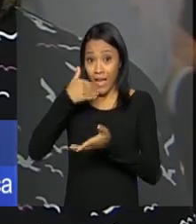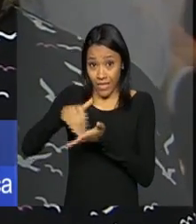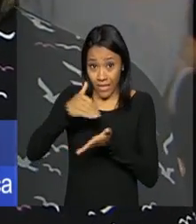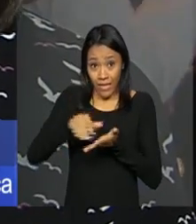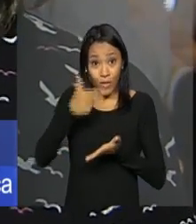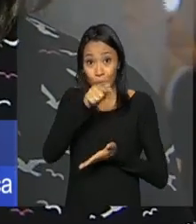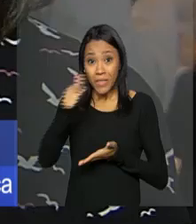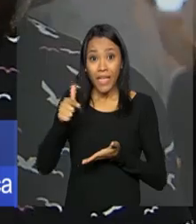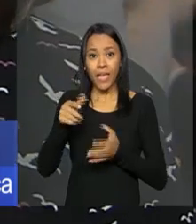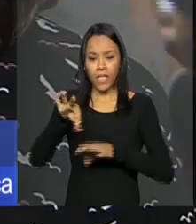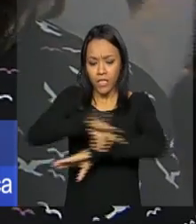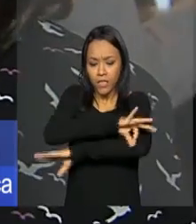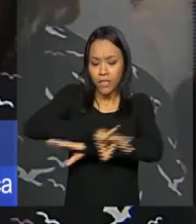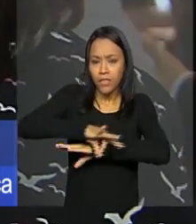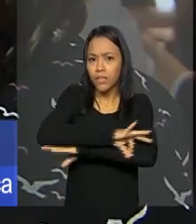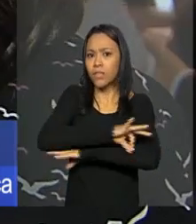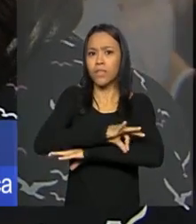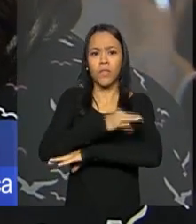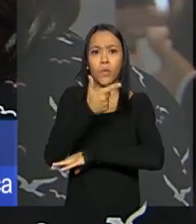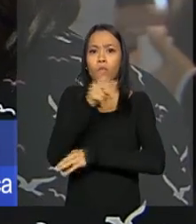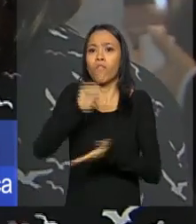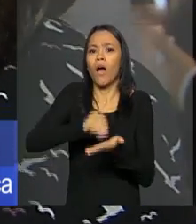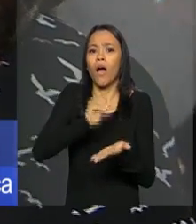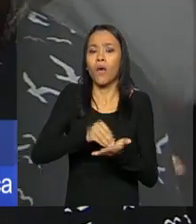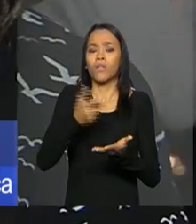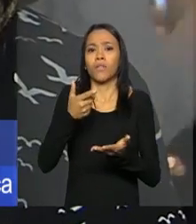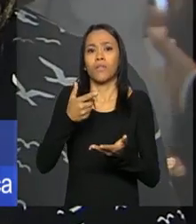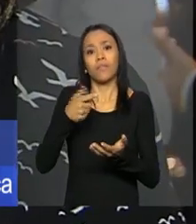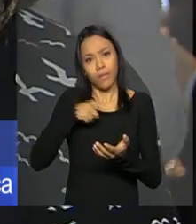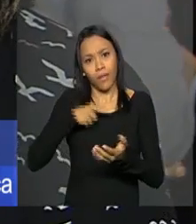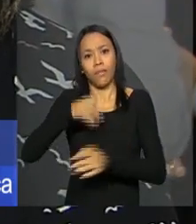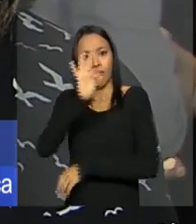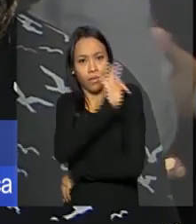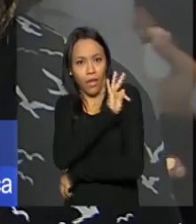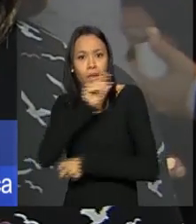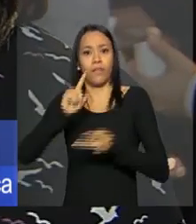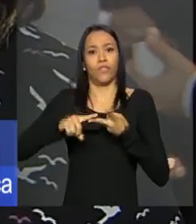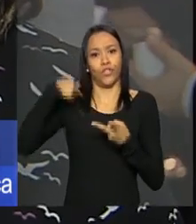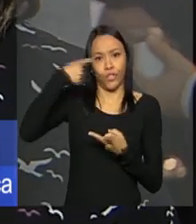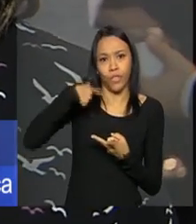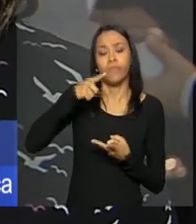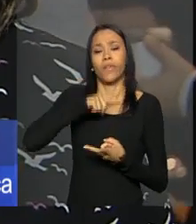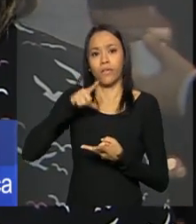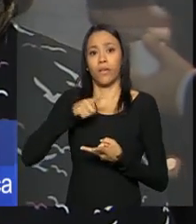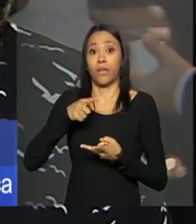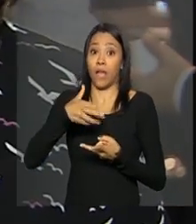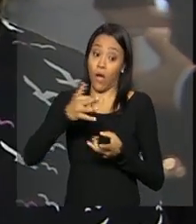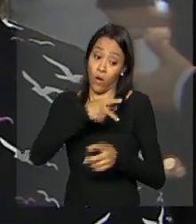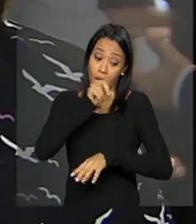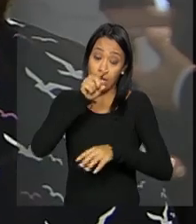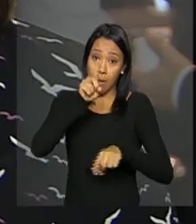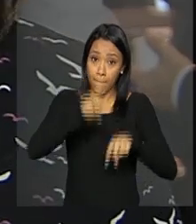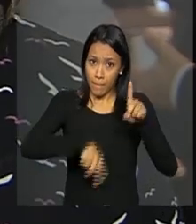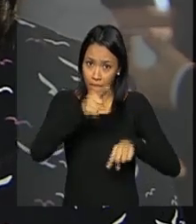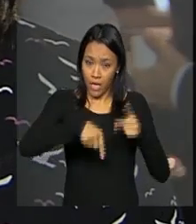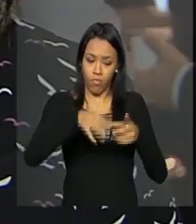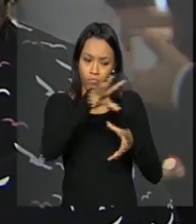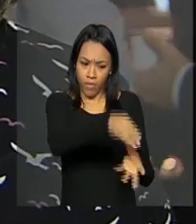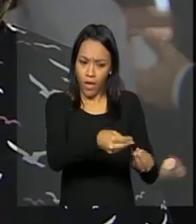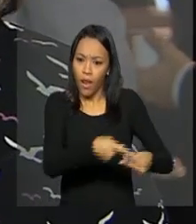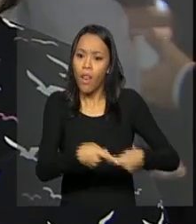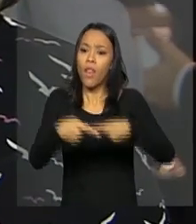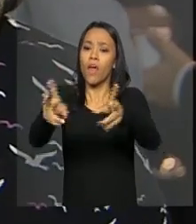advogados, técnicos em direito. Você pega esse produto, encaminha ao Inmetro, que tem vários